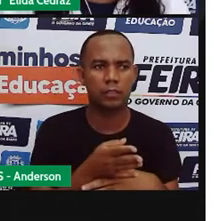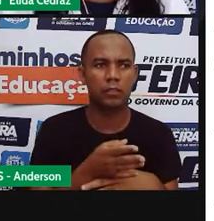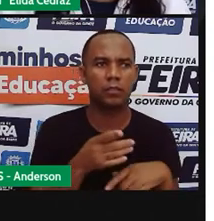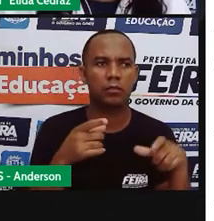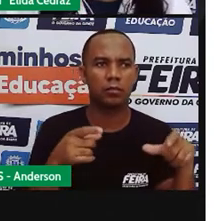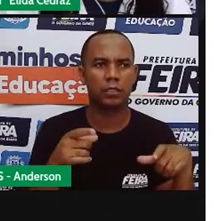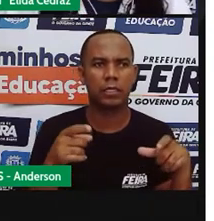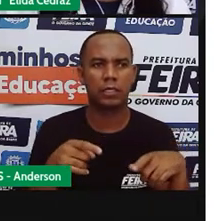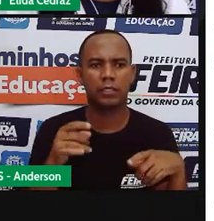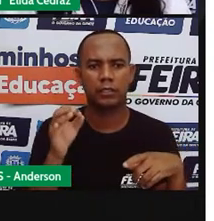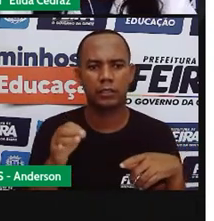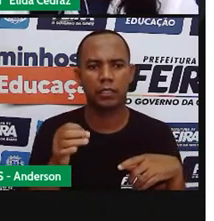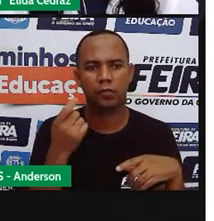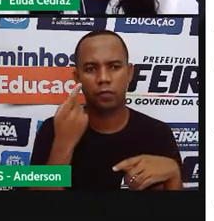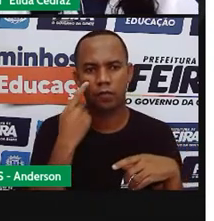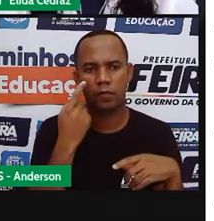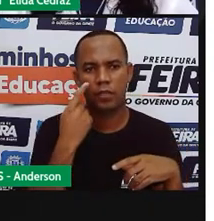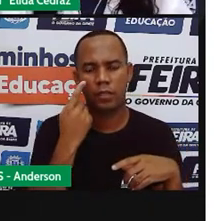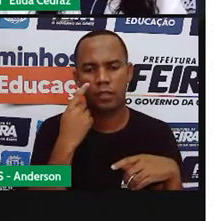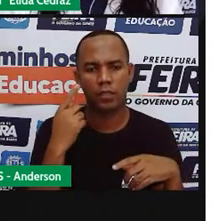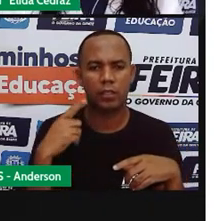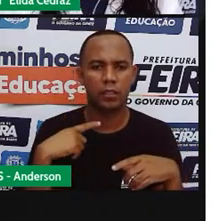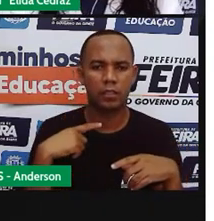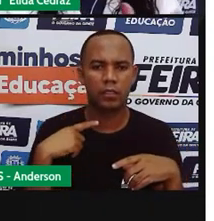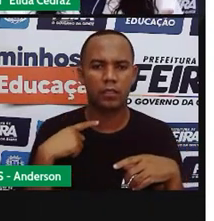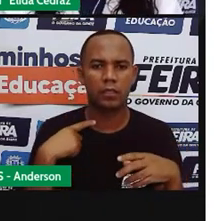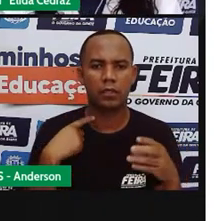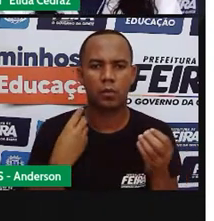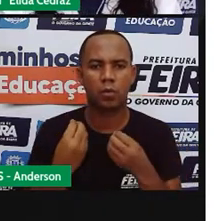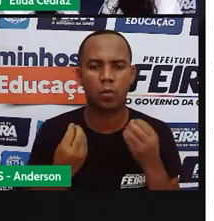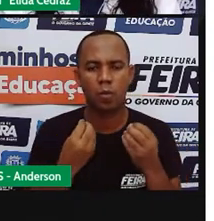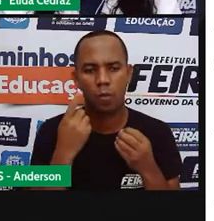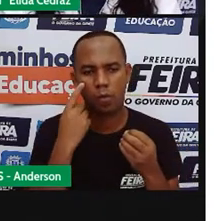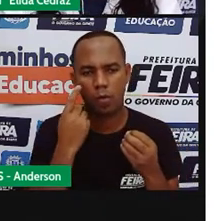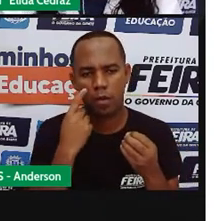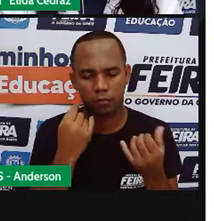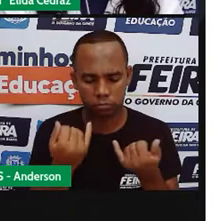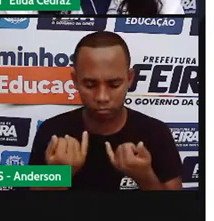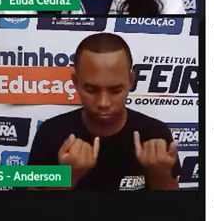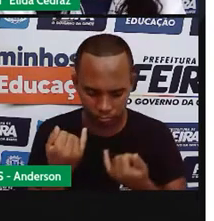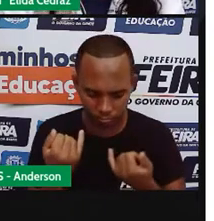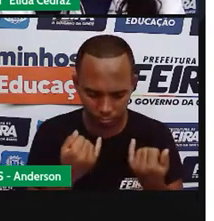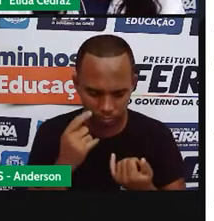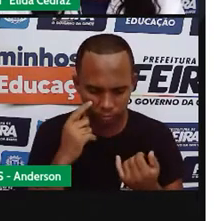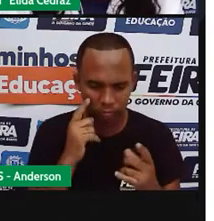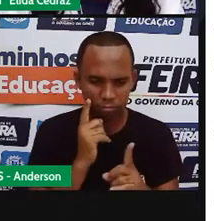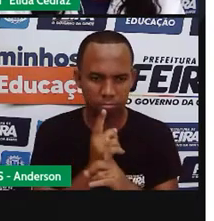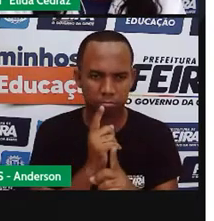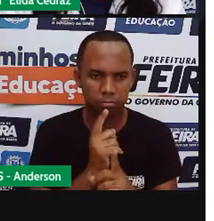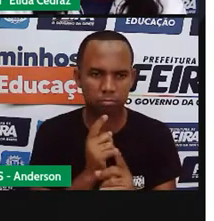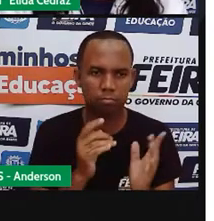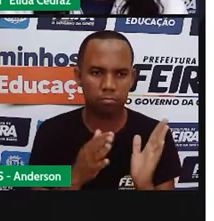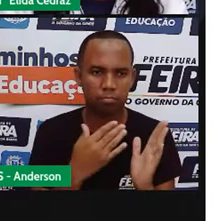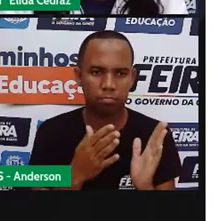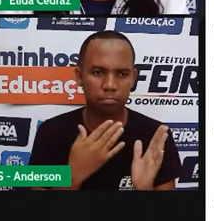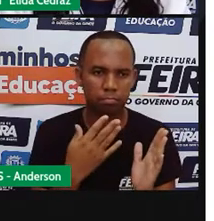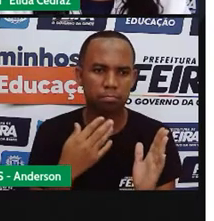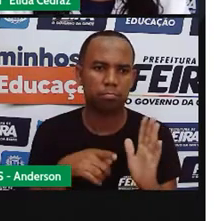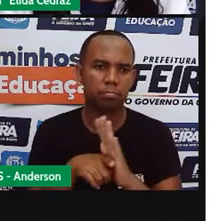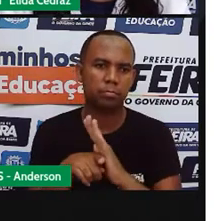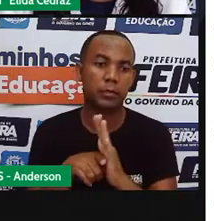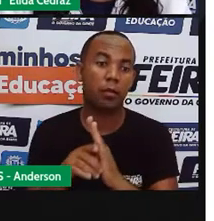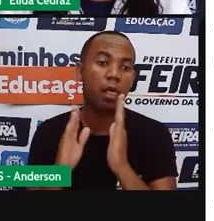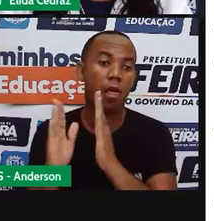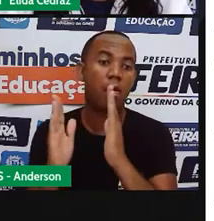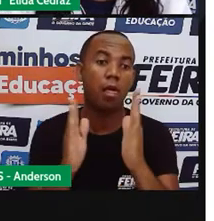A gente vai à biblioteca e tem os setores periódicos onde nós vamos polear os jornais ou ver